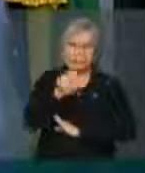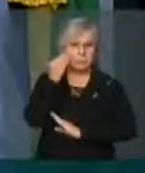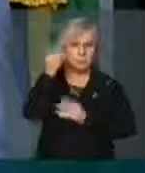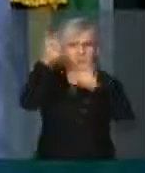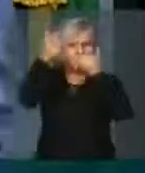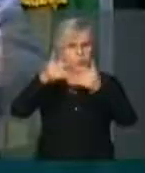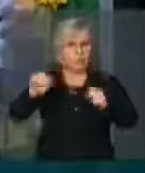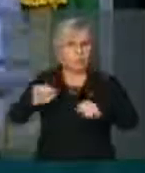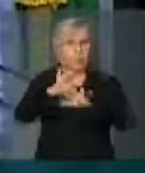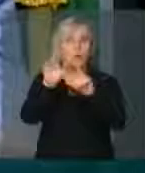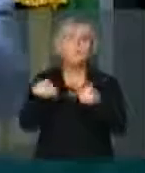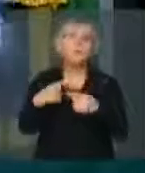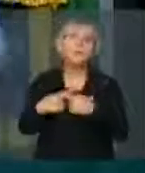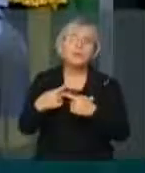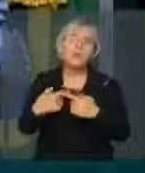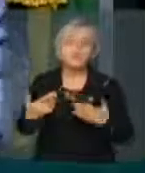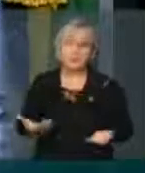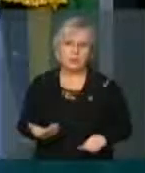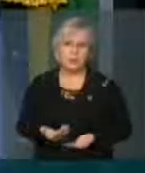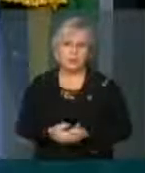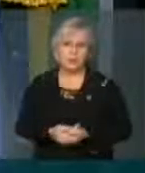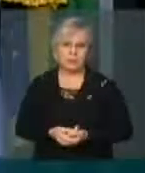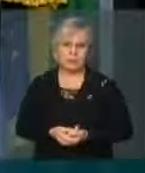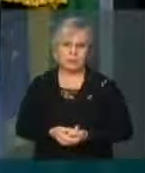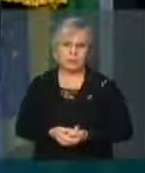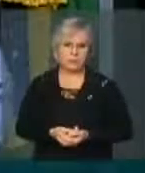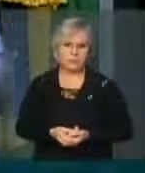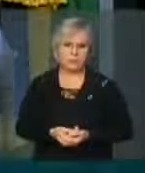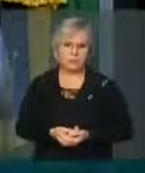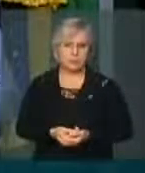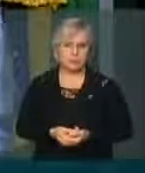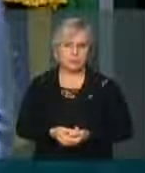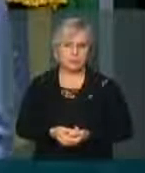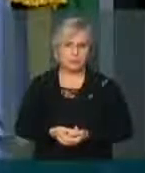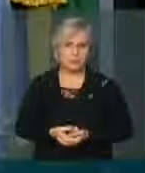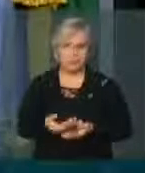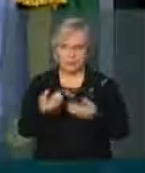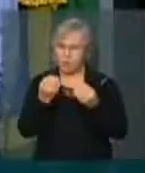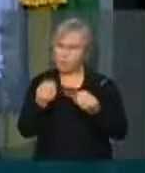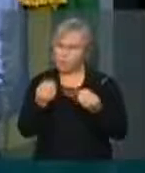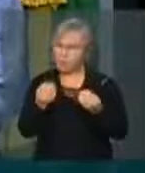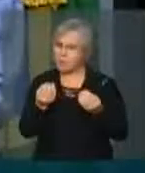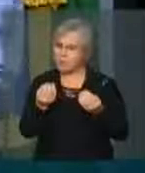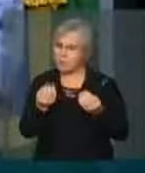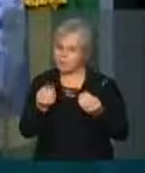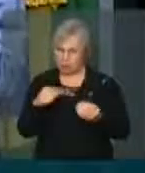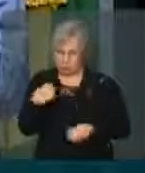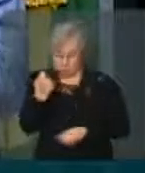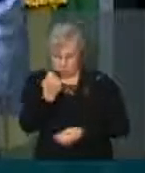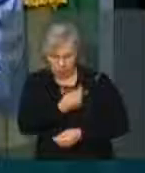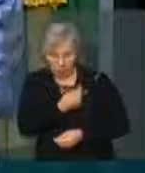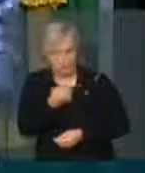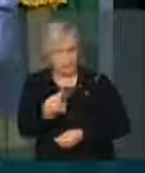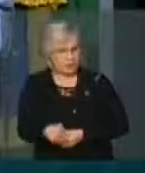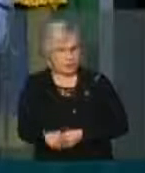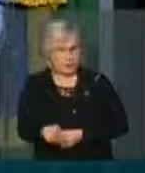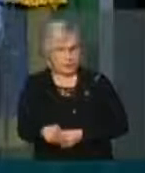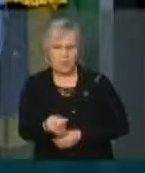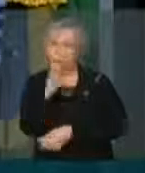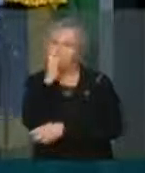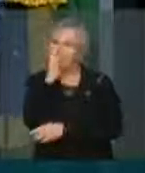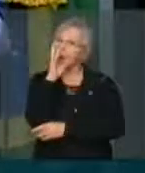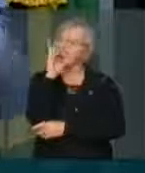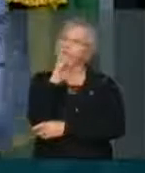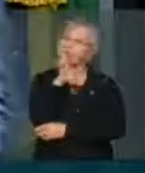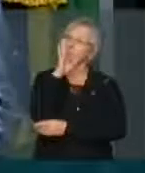por que fizeram e por que disseram. Não é possível é que nós assistamos